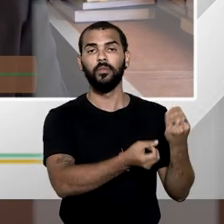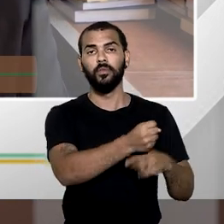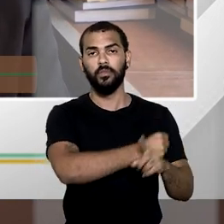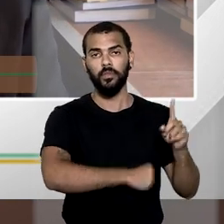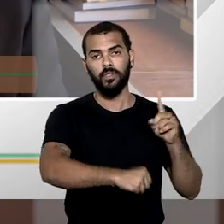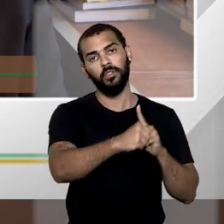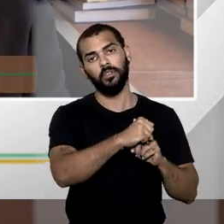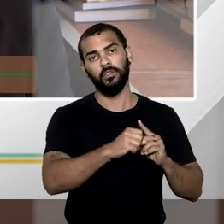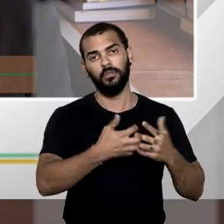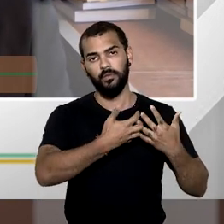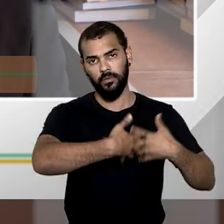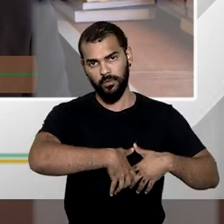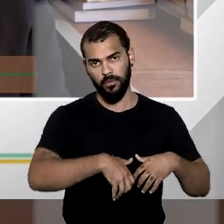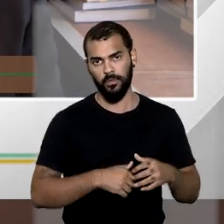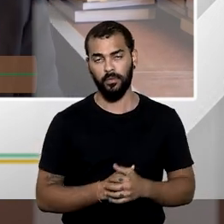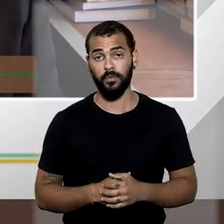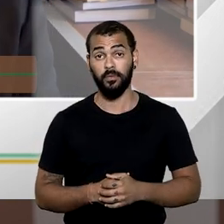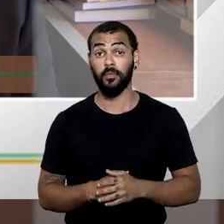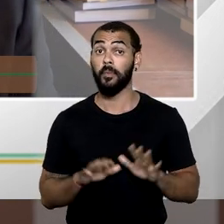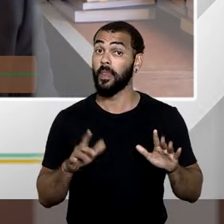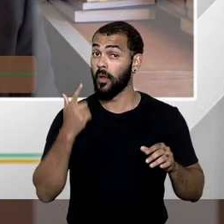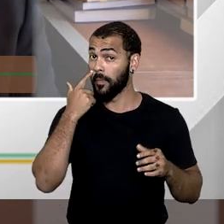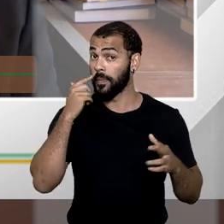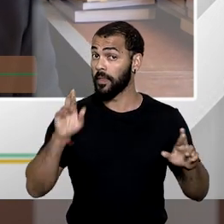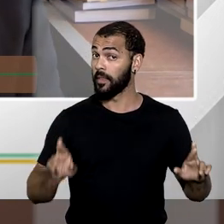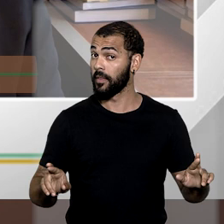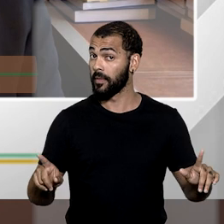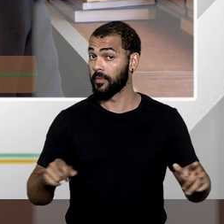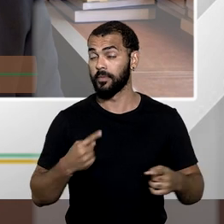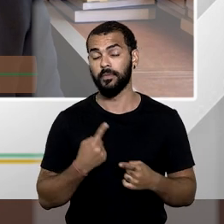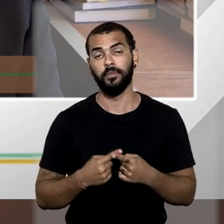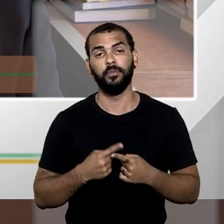Aqui nós temos uma diferença, porque a desapropriação